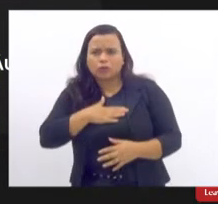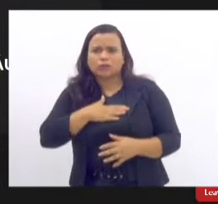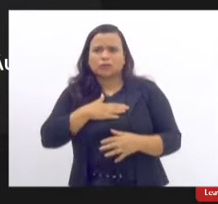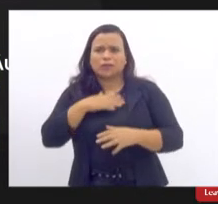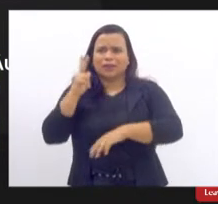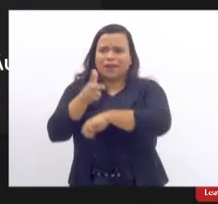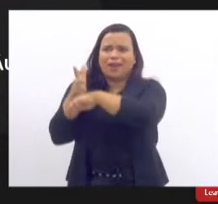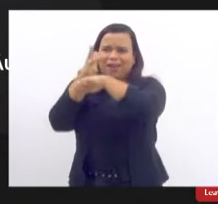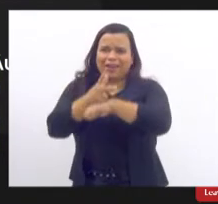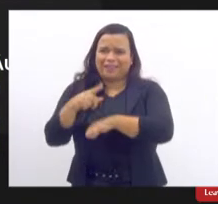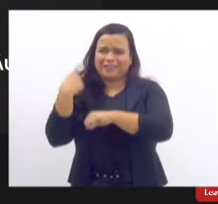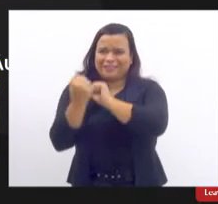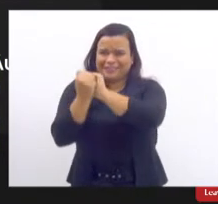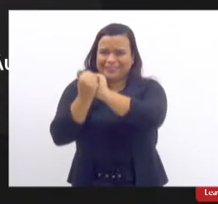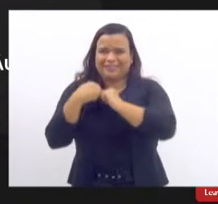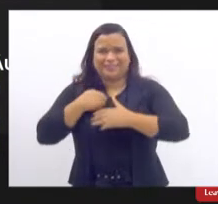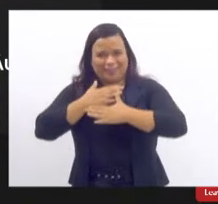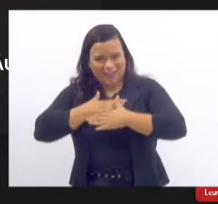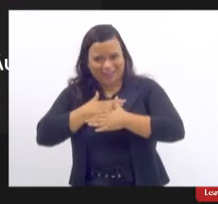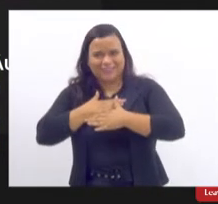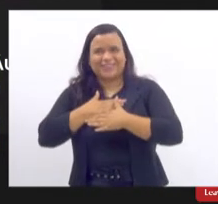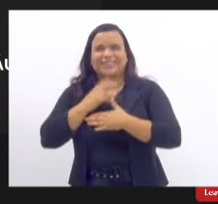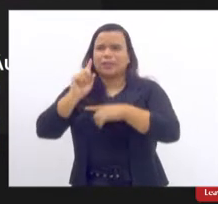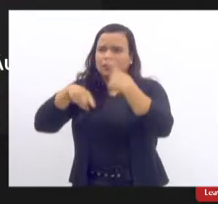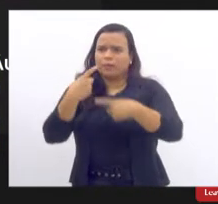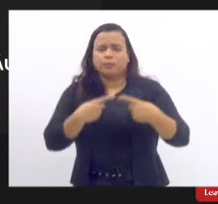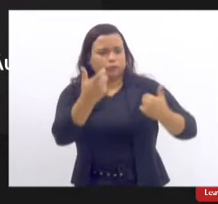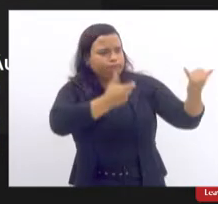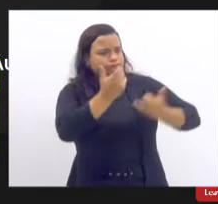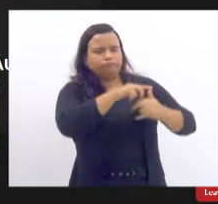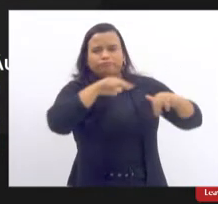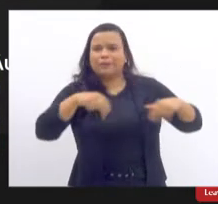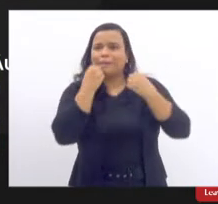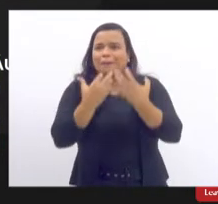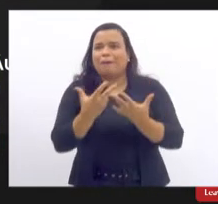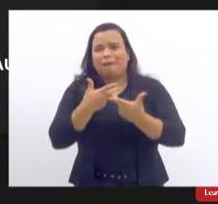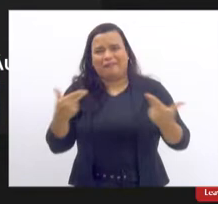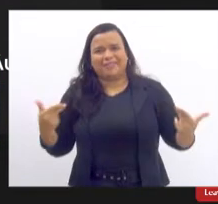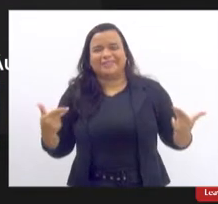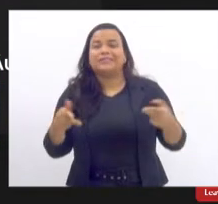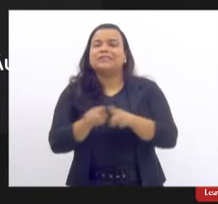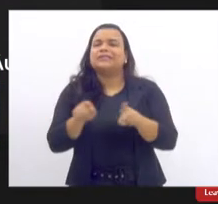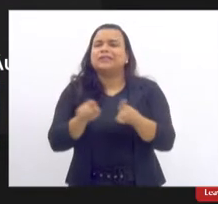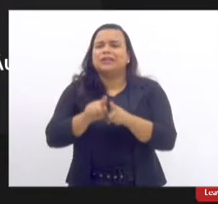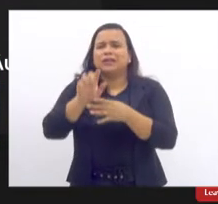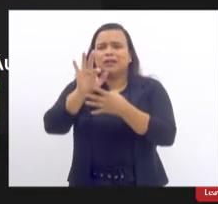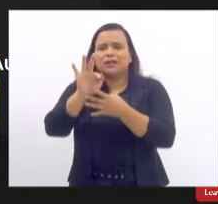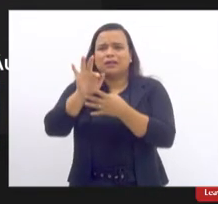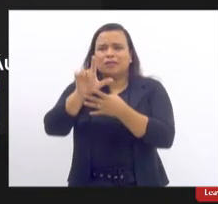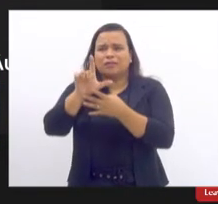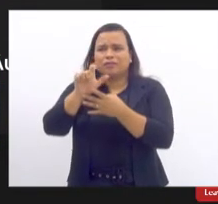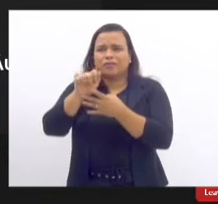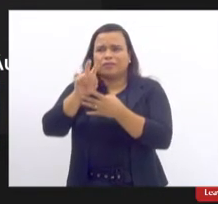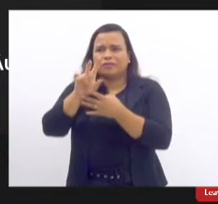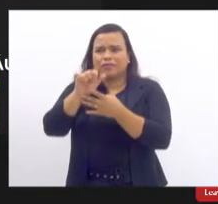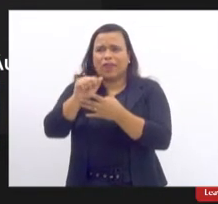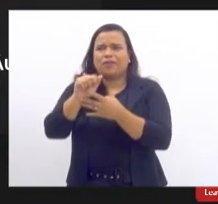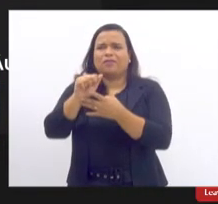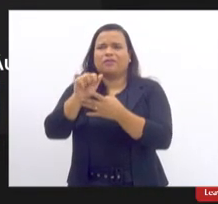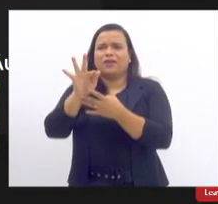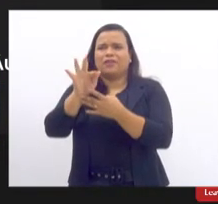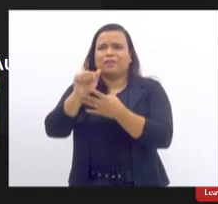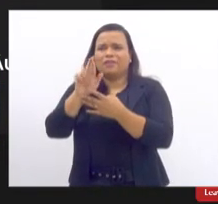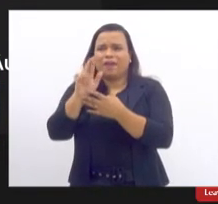live. Depois eu tive bastante retorno. Temos também a Flávia Farias, que também está aqui